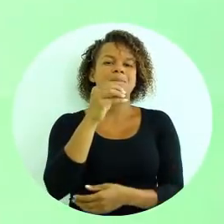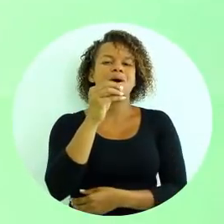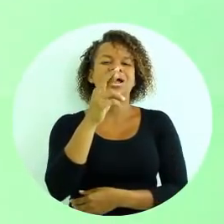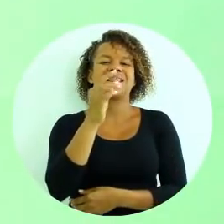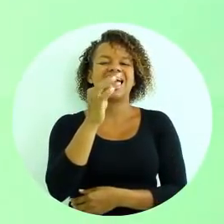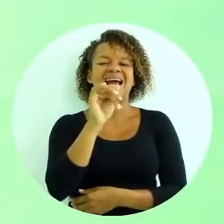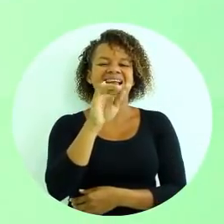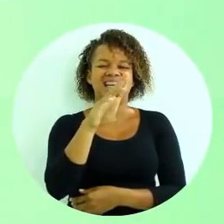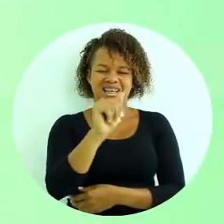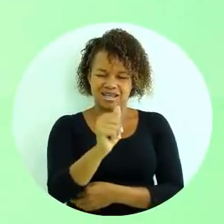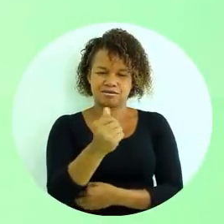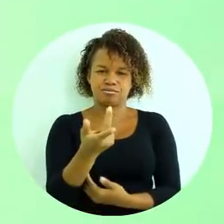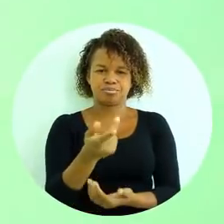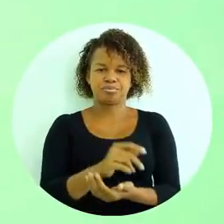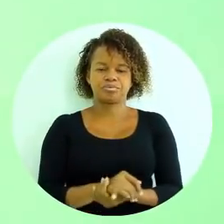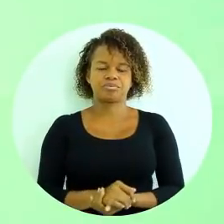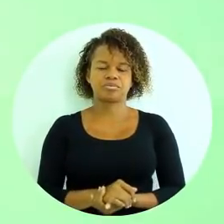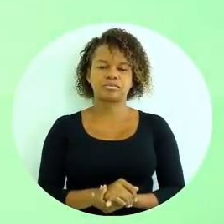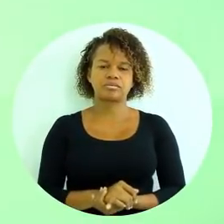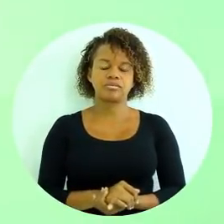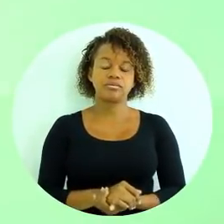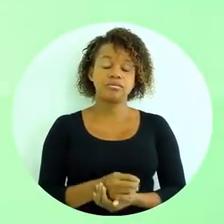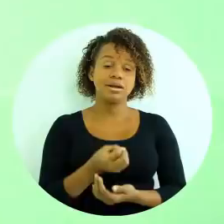mesmo por portaria.